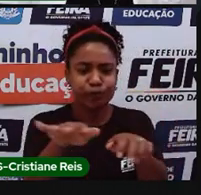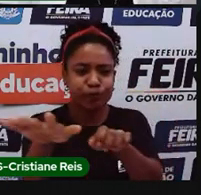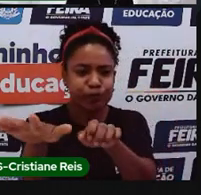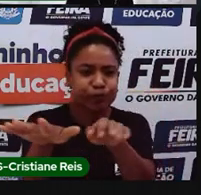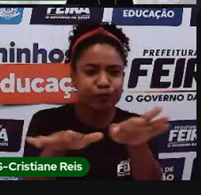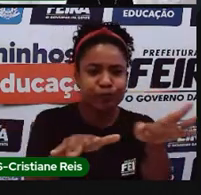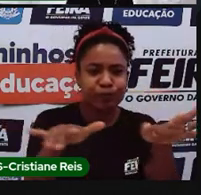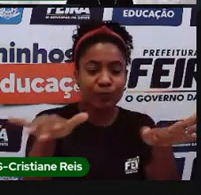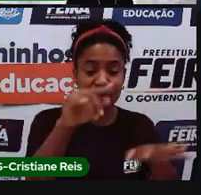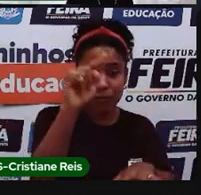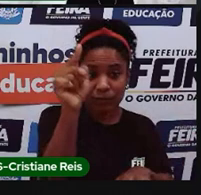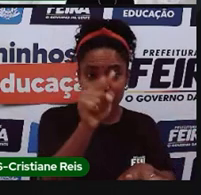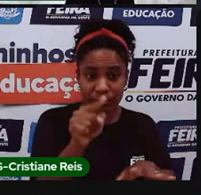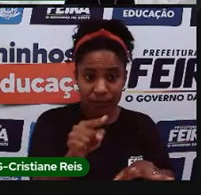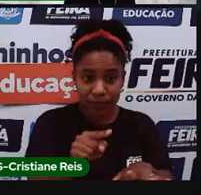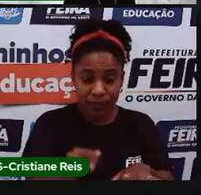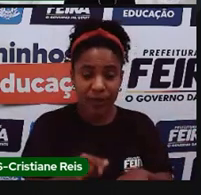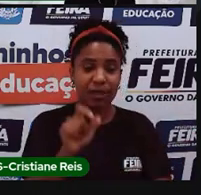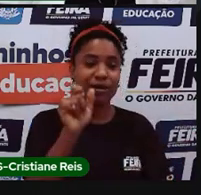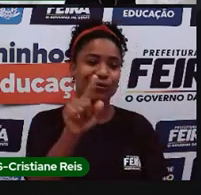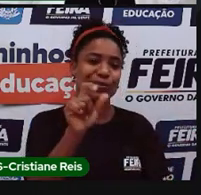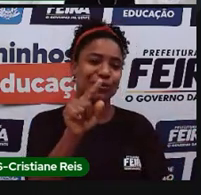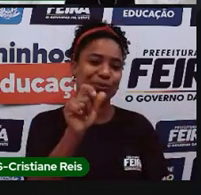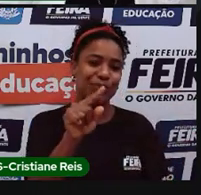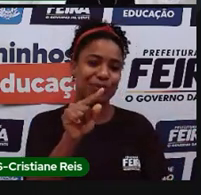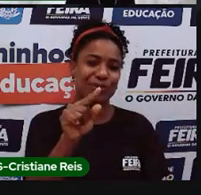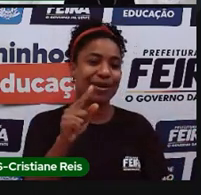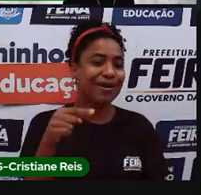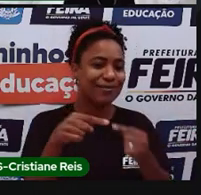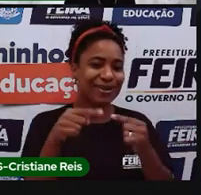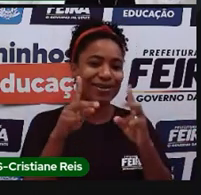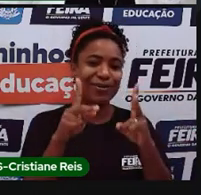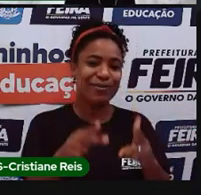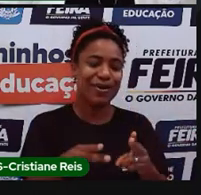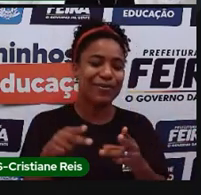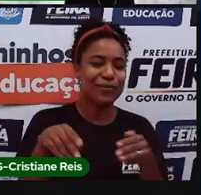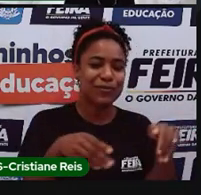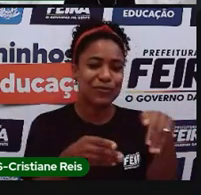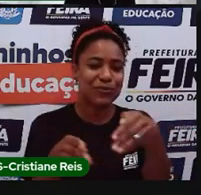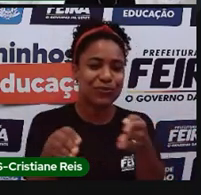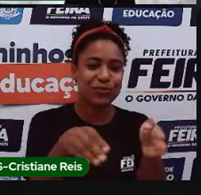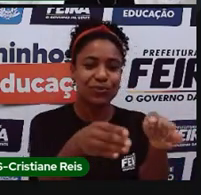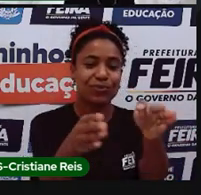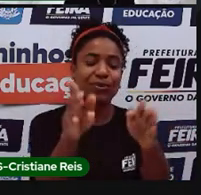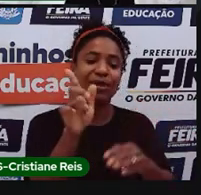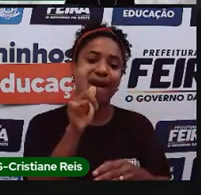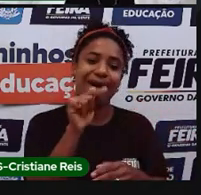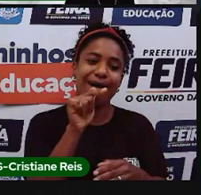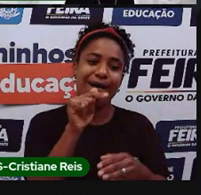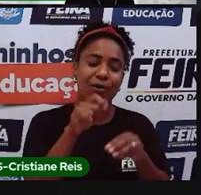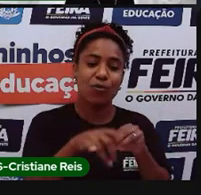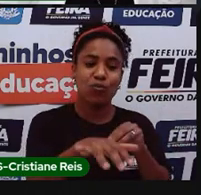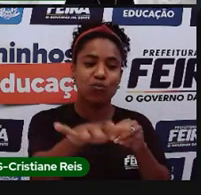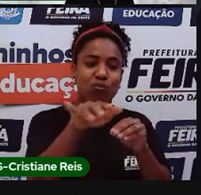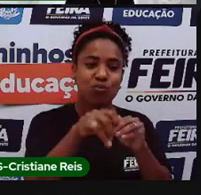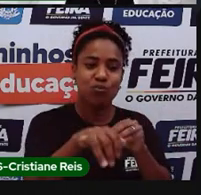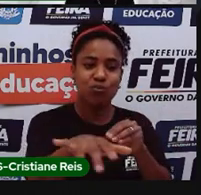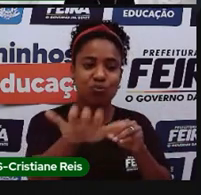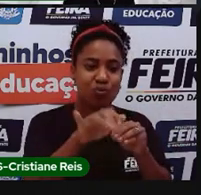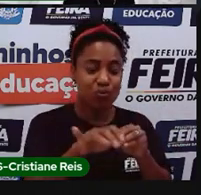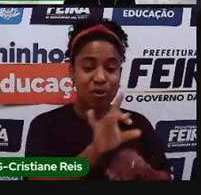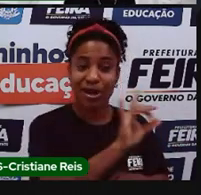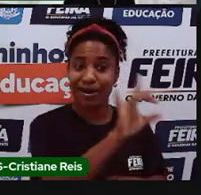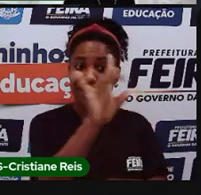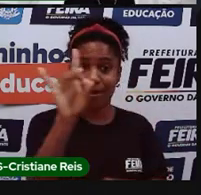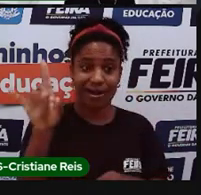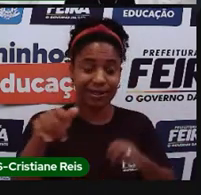linhasinhas aqui, azulzinhas, né, que são os rios que alimentam os rios principais de cada bacia.